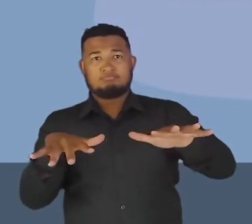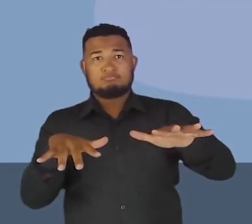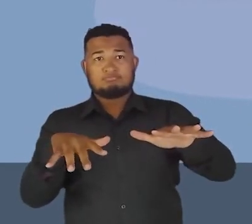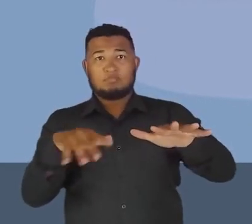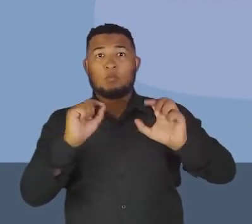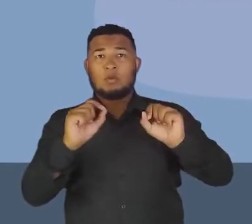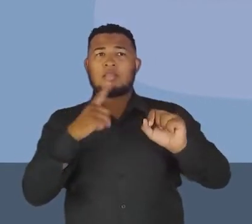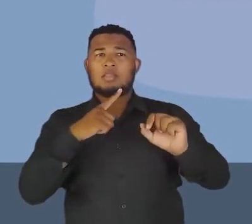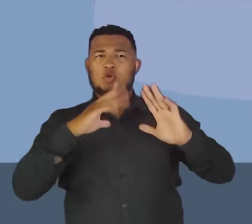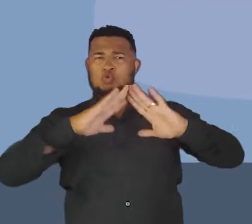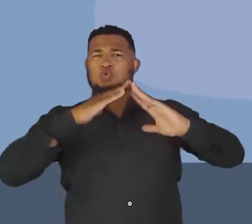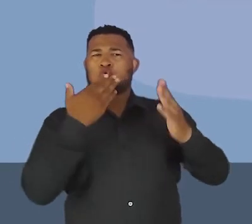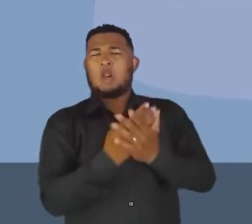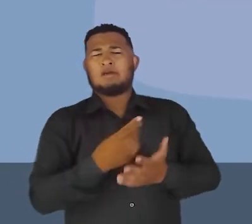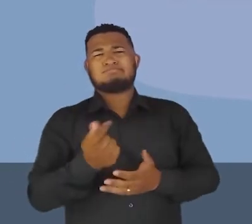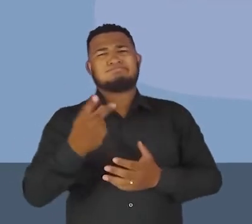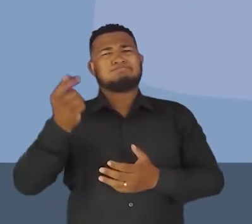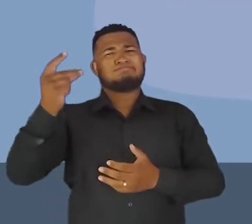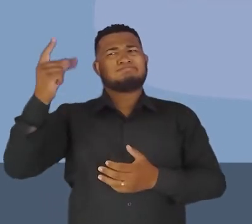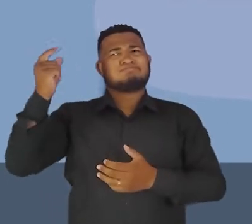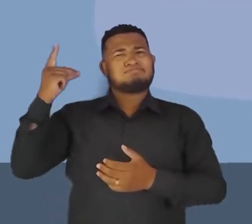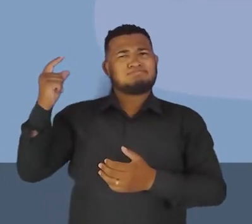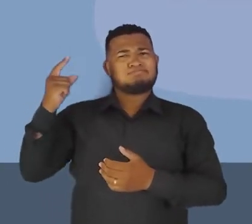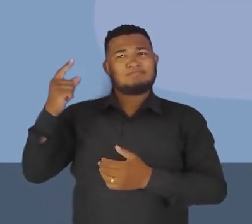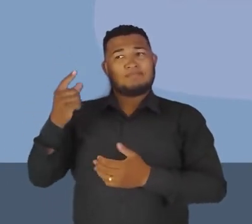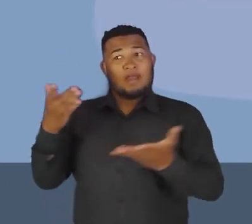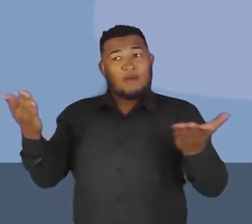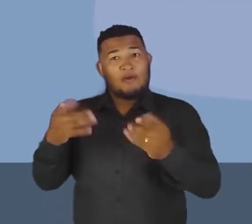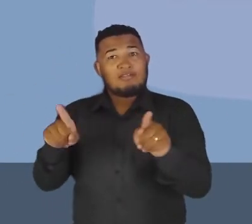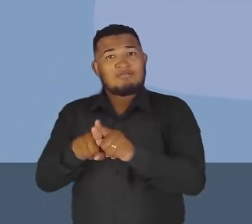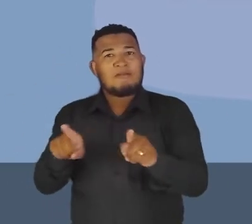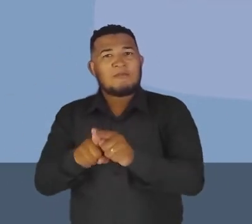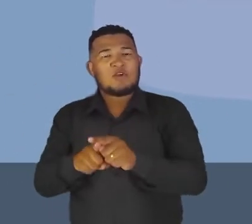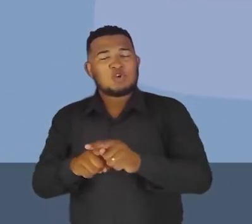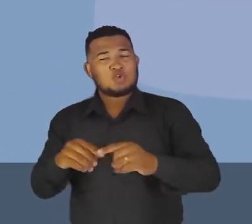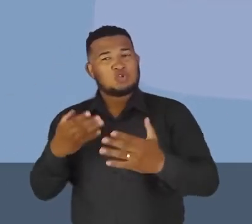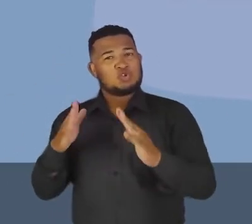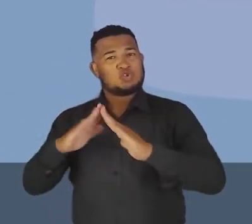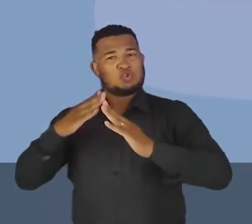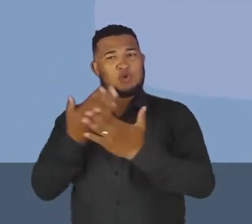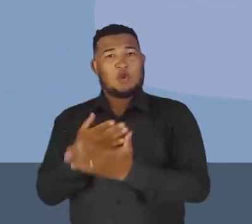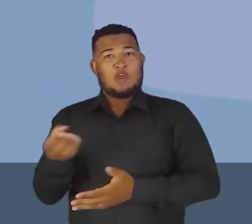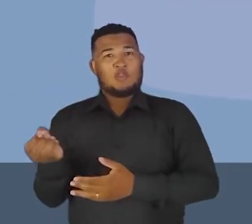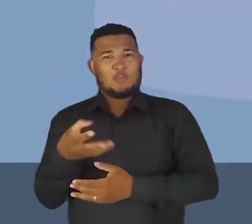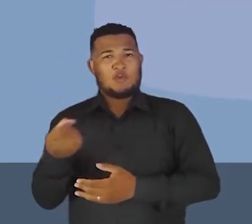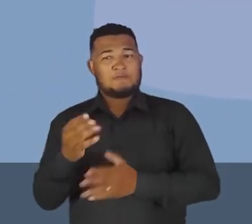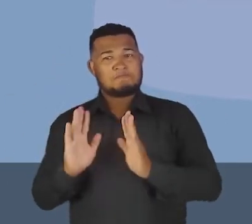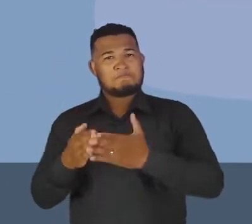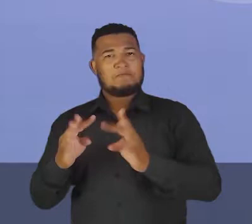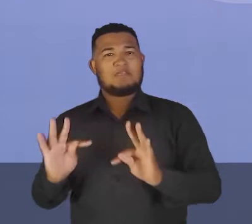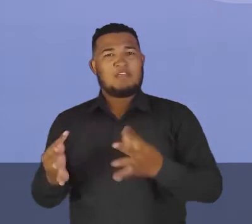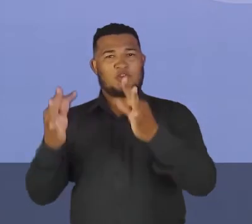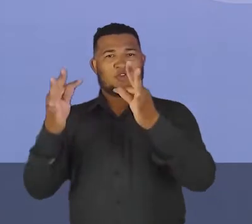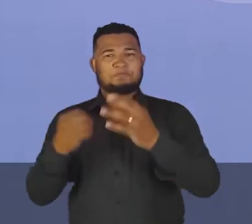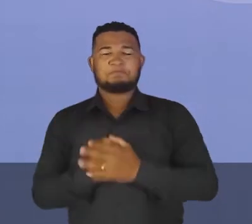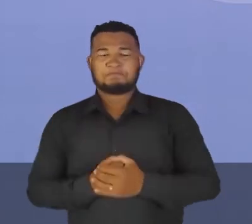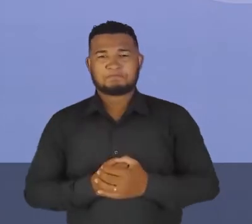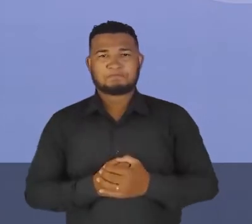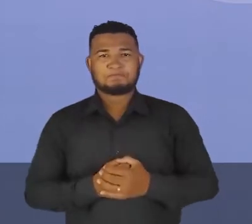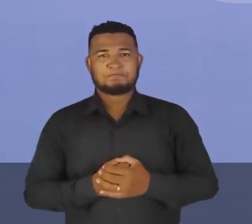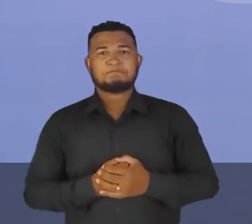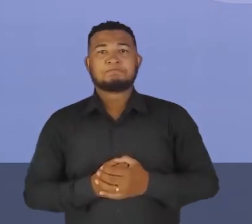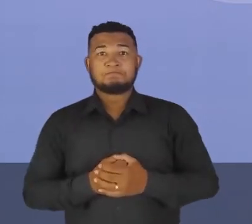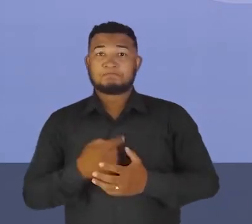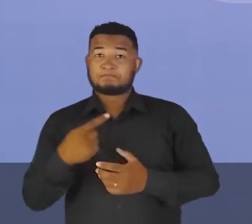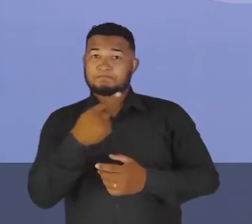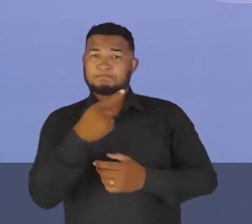muito antiga, né? E uma escola agora, né? Com essa temática aí da tecnologia, né? Volta aqui para mim. O que que essa